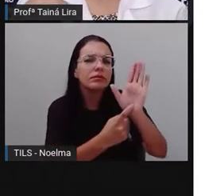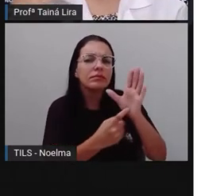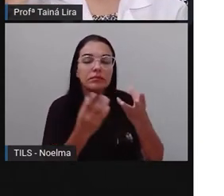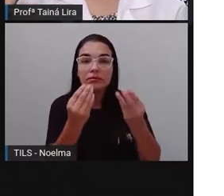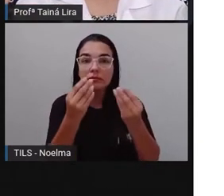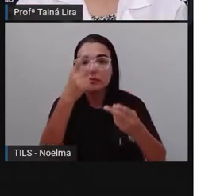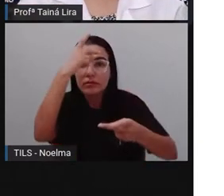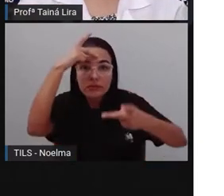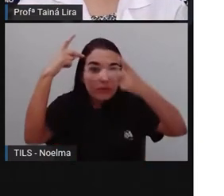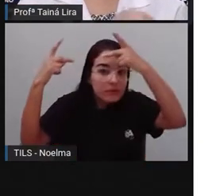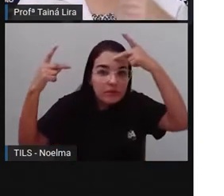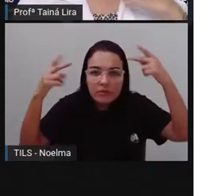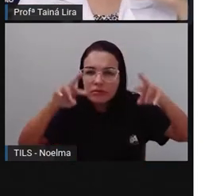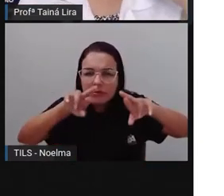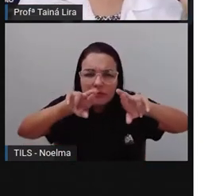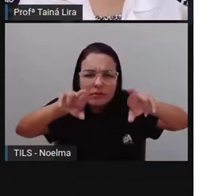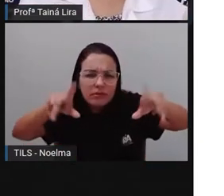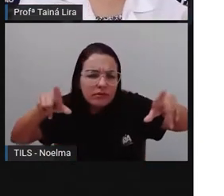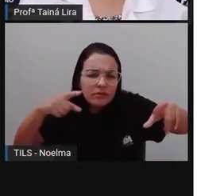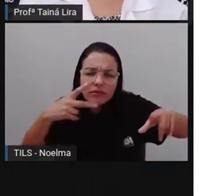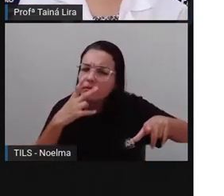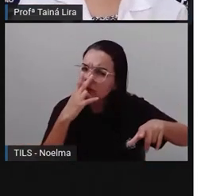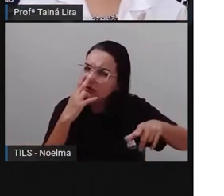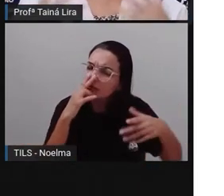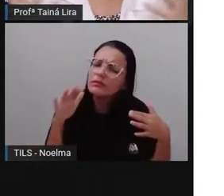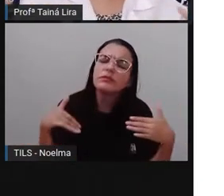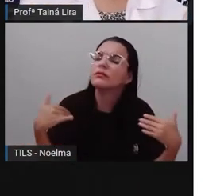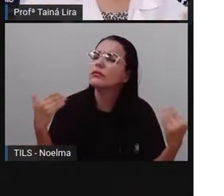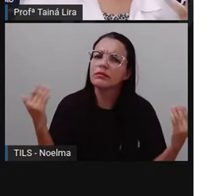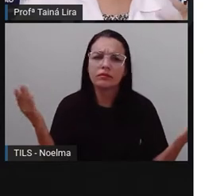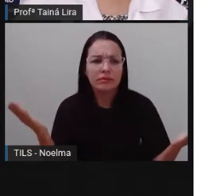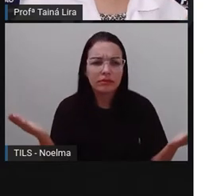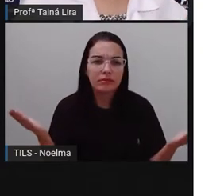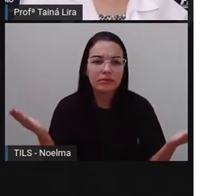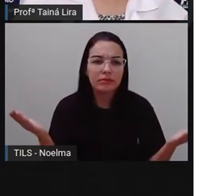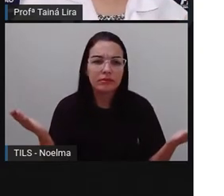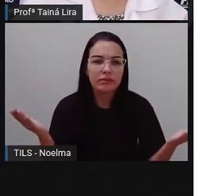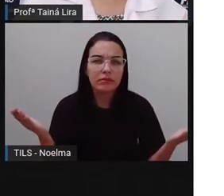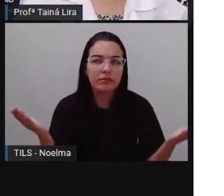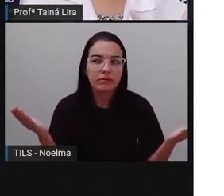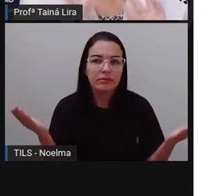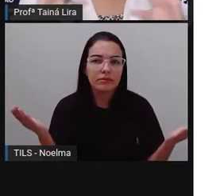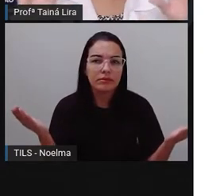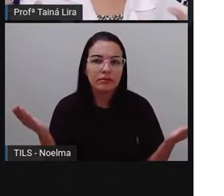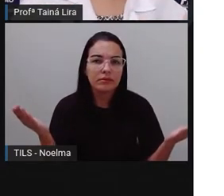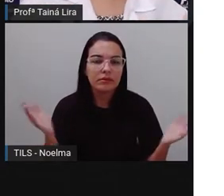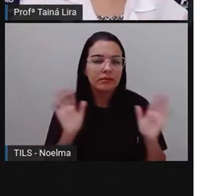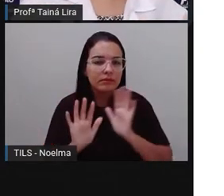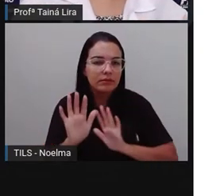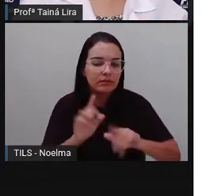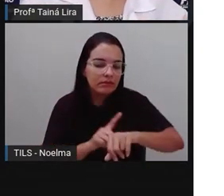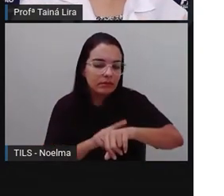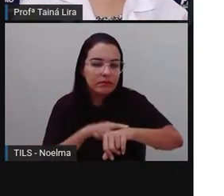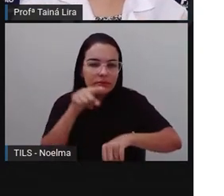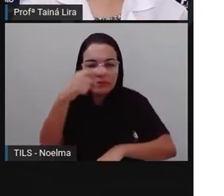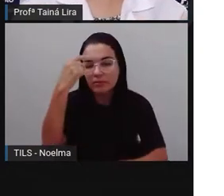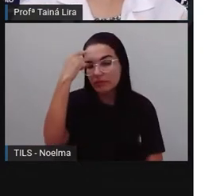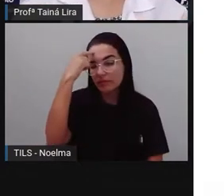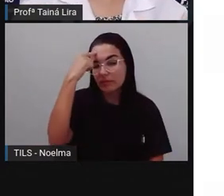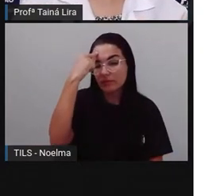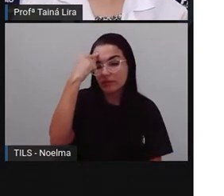parecidas ou elas são diferentes? O que é que vocês acham? Vou dar um tempinho aí para o segundo ano pensar.